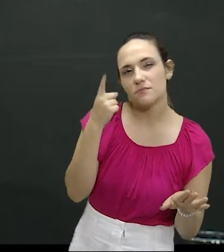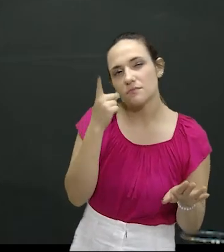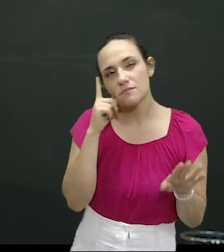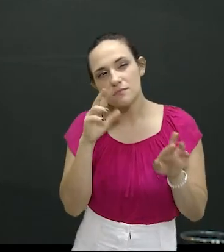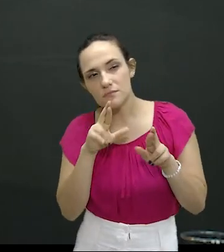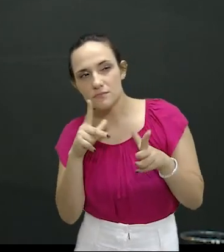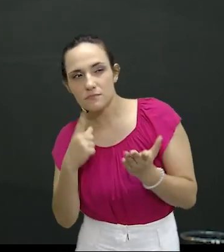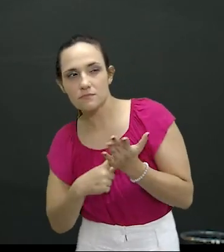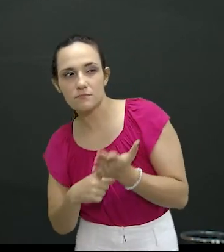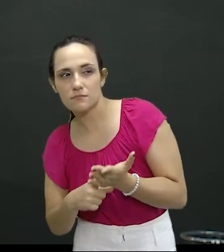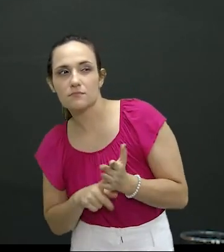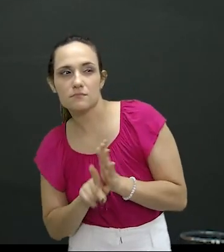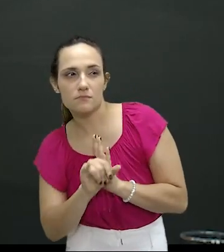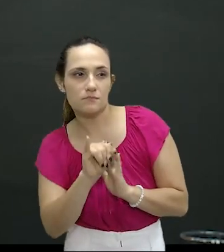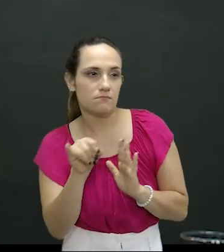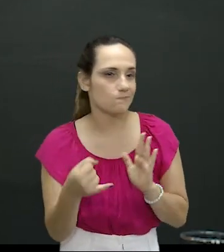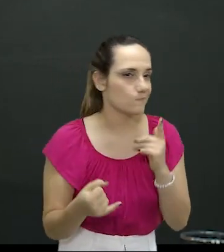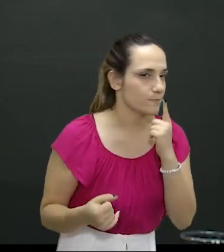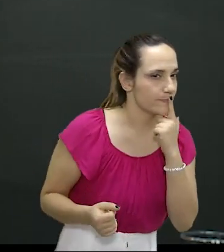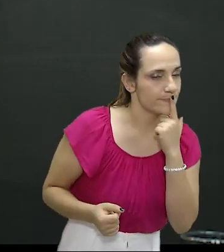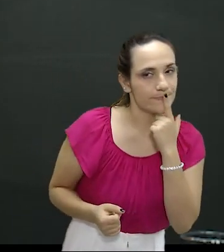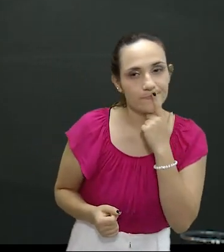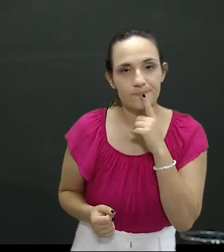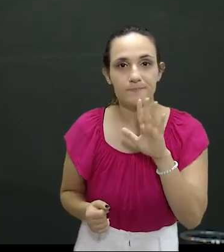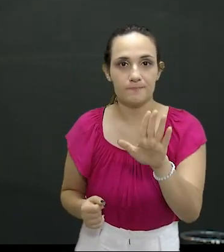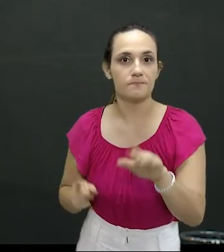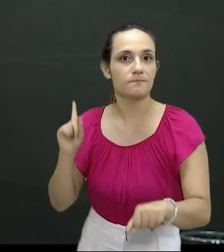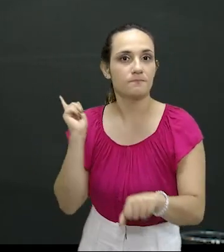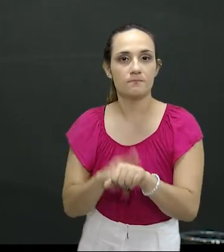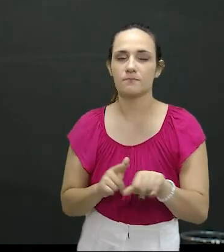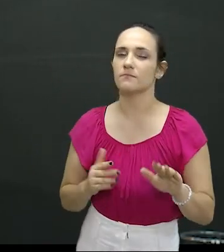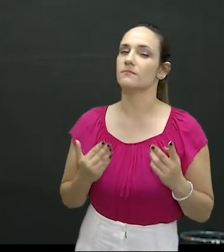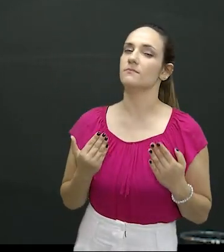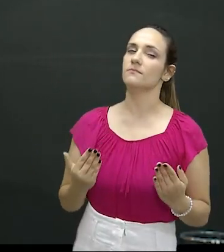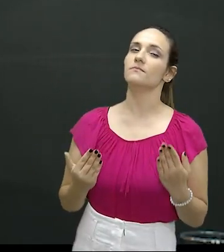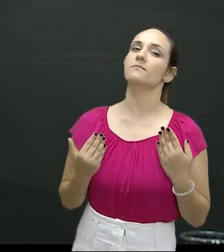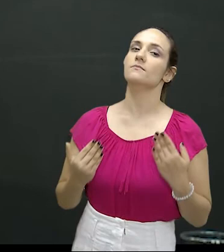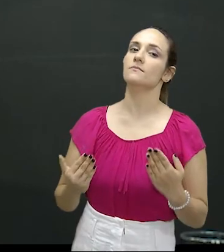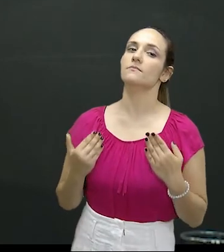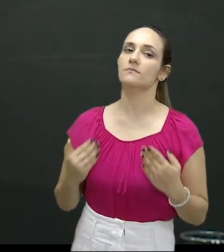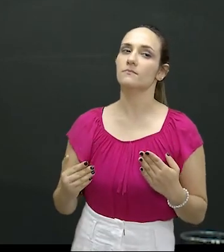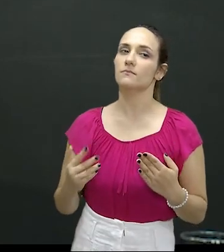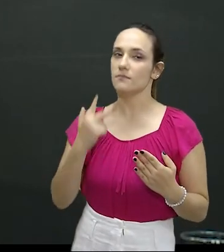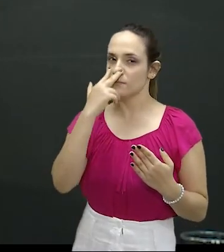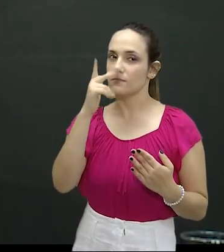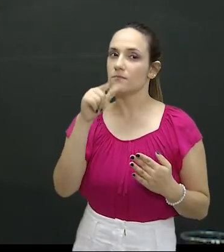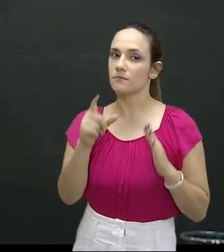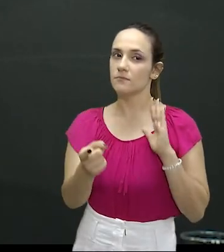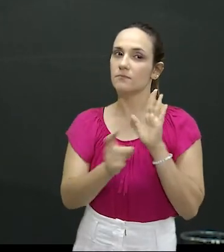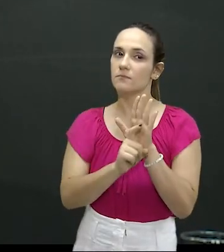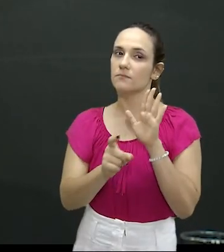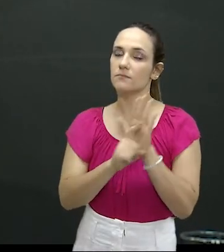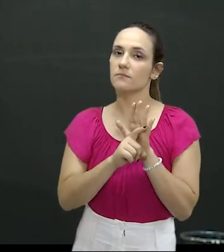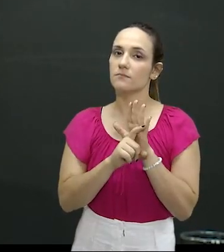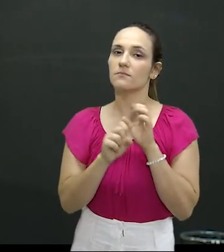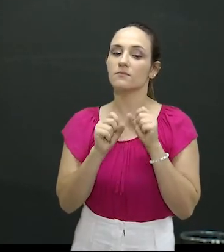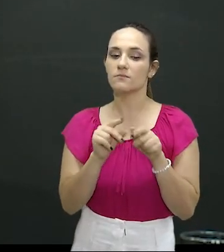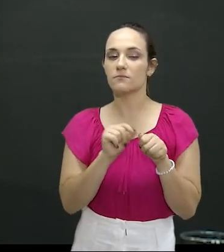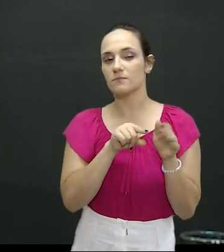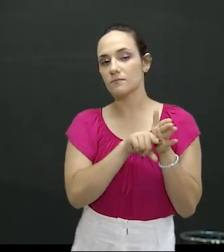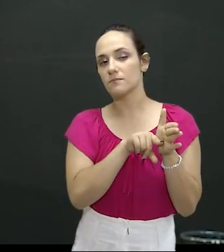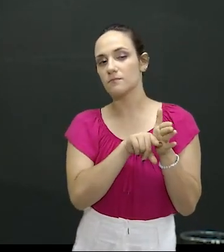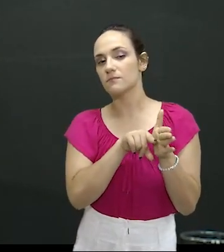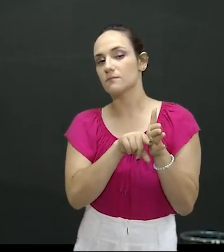seria ali uma classificadora de sementes. A partir do momento ali, que todos os indícios convergiam que havia droga, realizamos a incursão